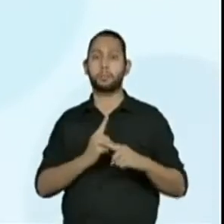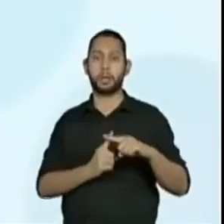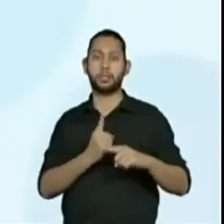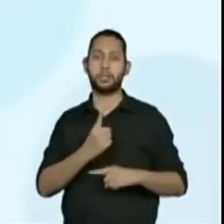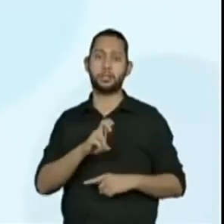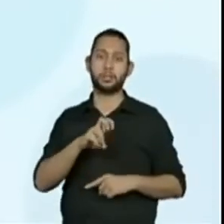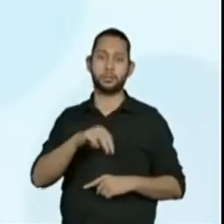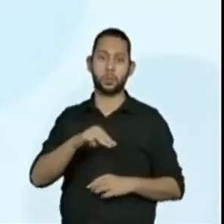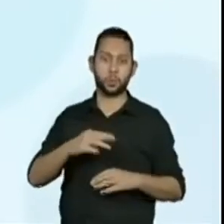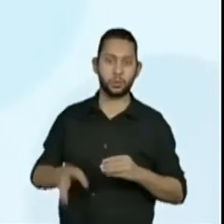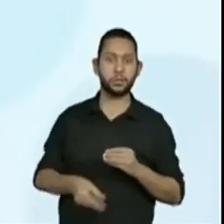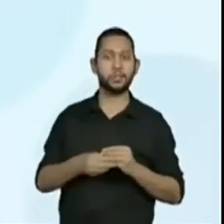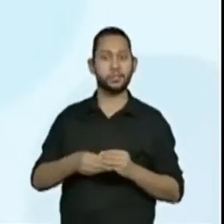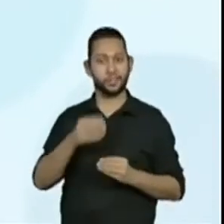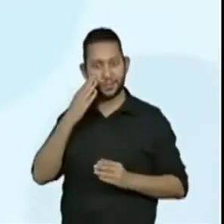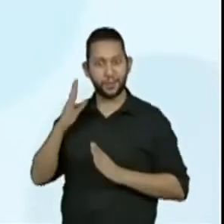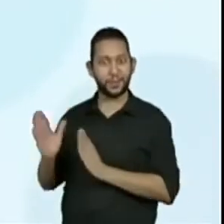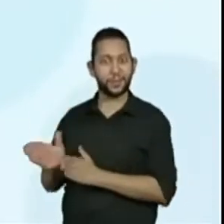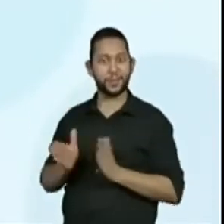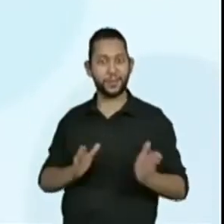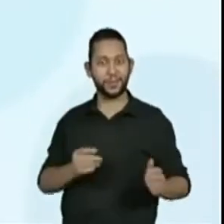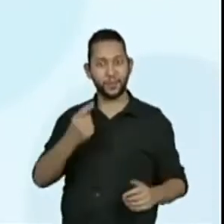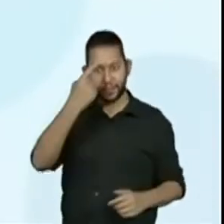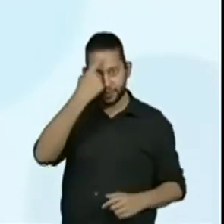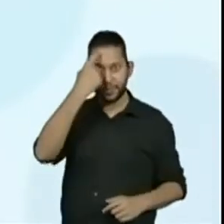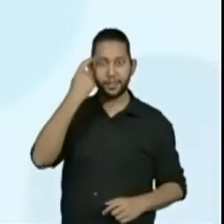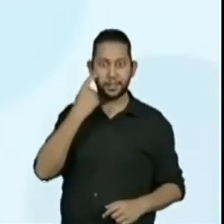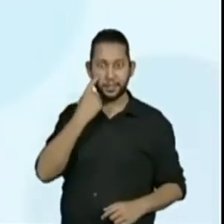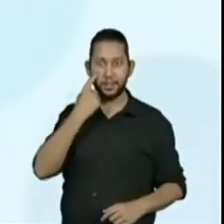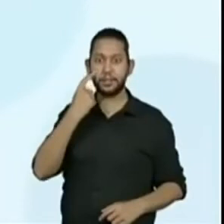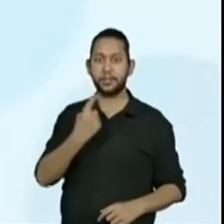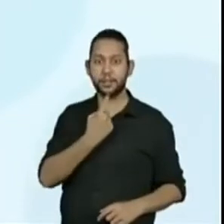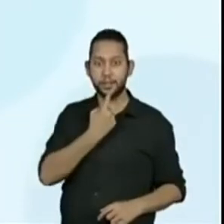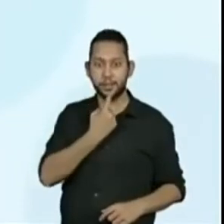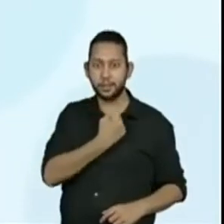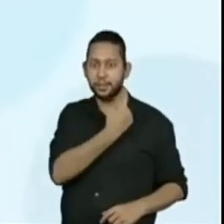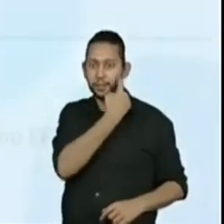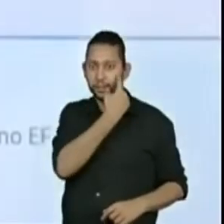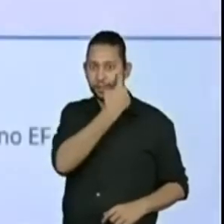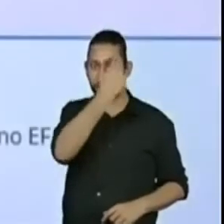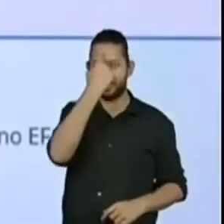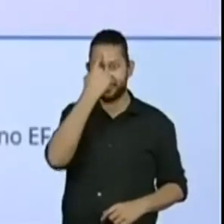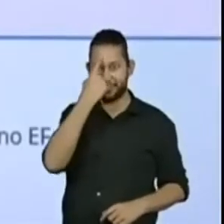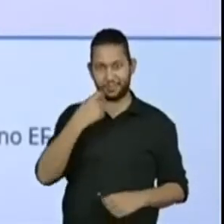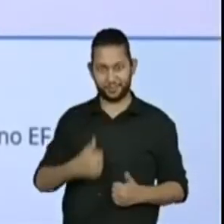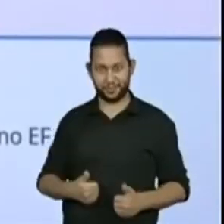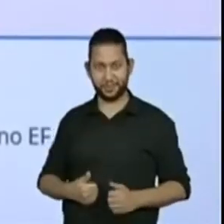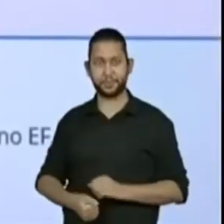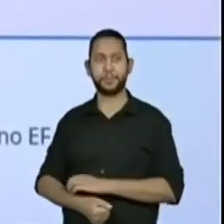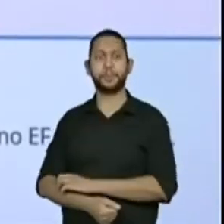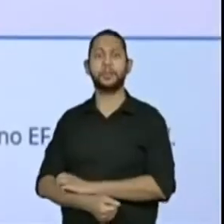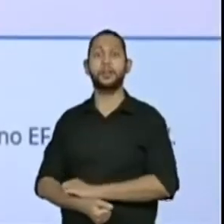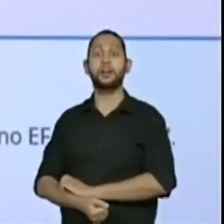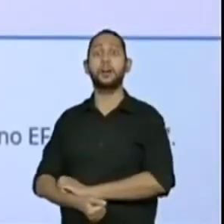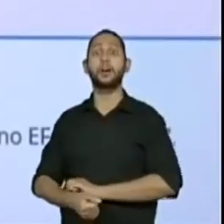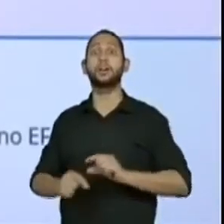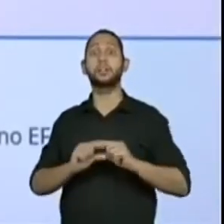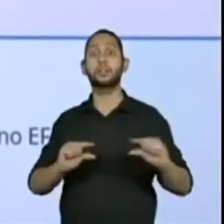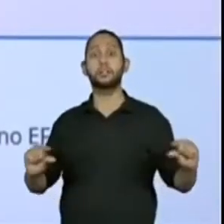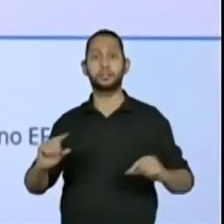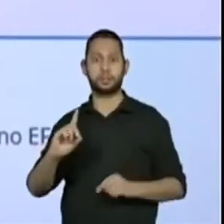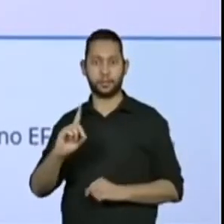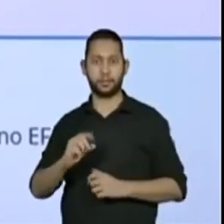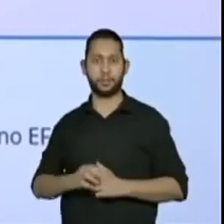Vamos mais uma? E aí? Próxima sequência, sequência D. Vamos lá. 11